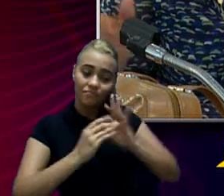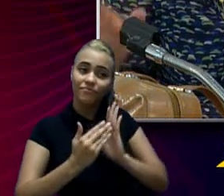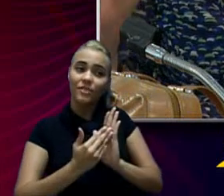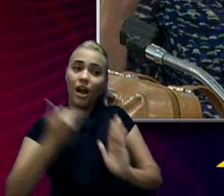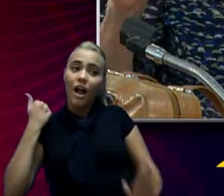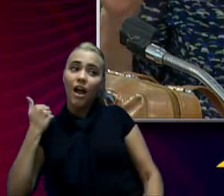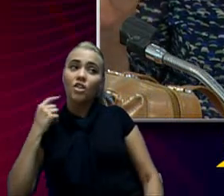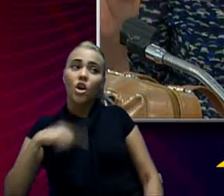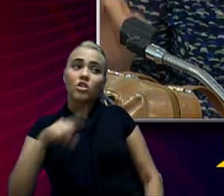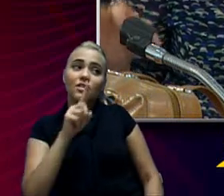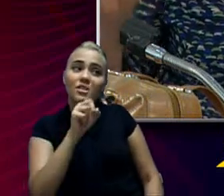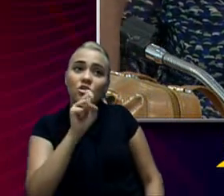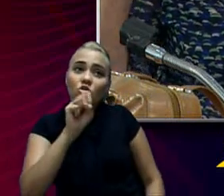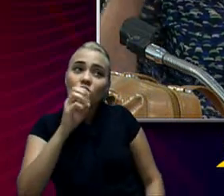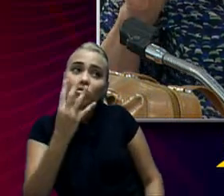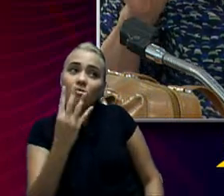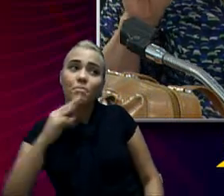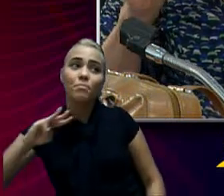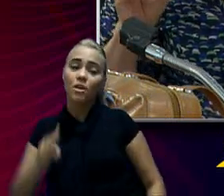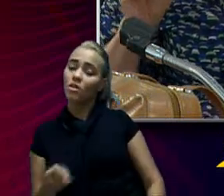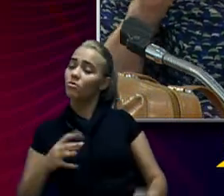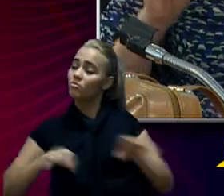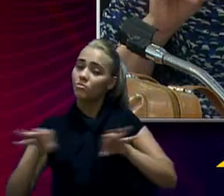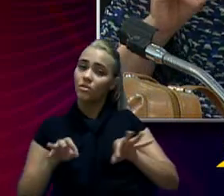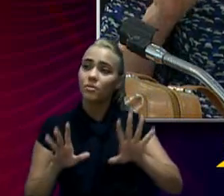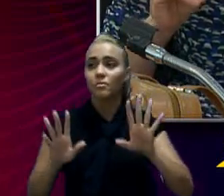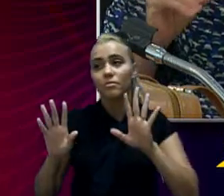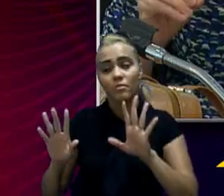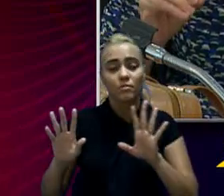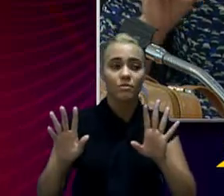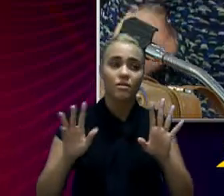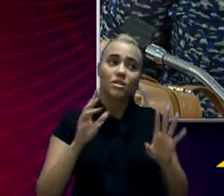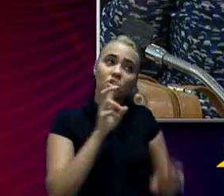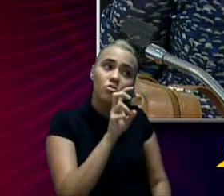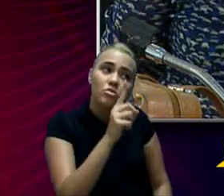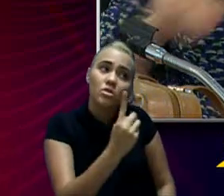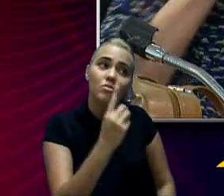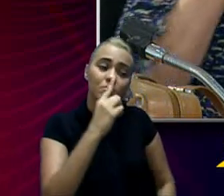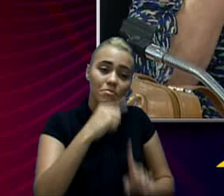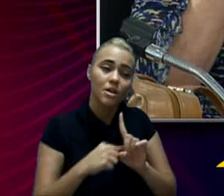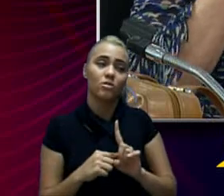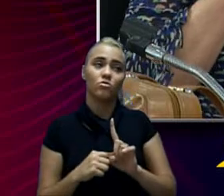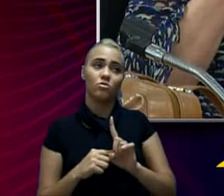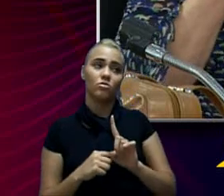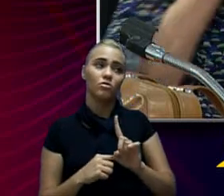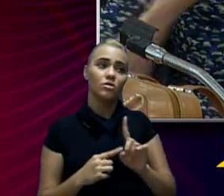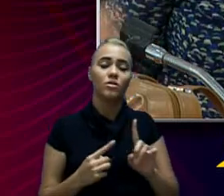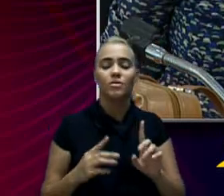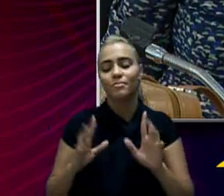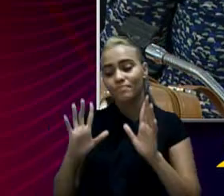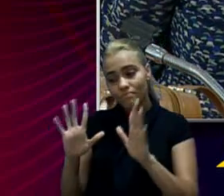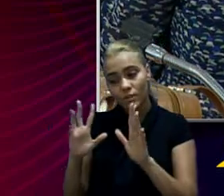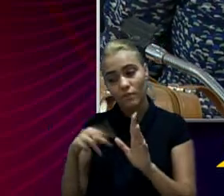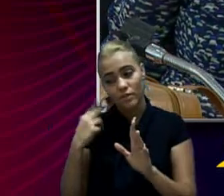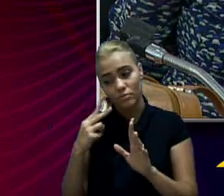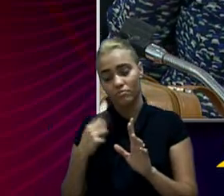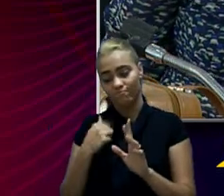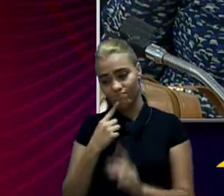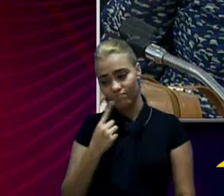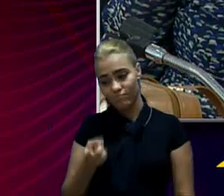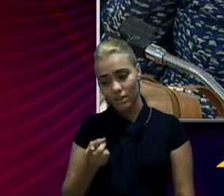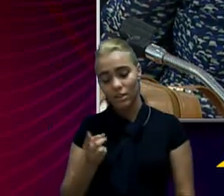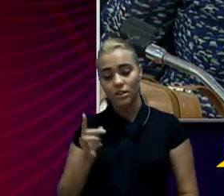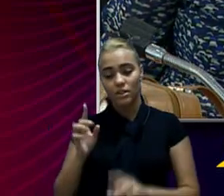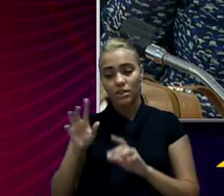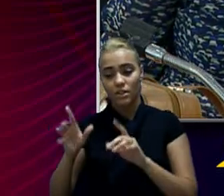nós teríamos arrecadar 184 milhões. A gente arrecadou 51 milhões a menos. Mas nós tivemos também, vereadora, no mês de janeiro,